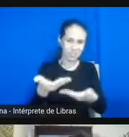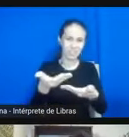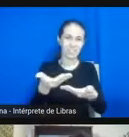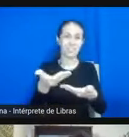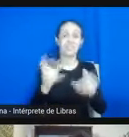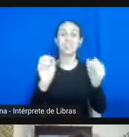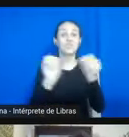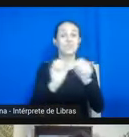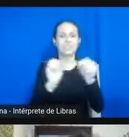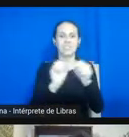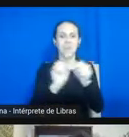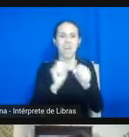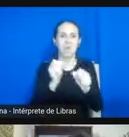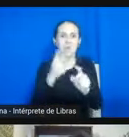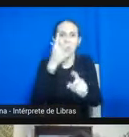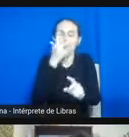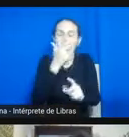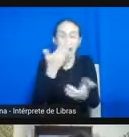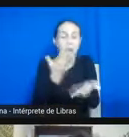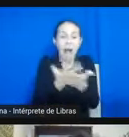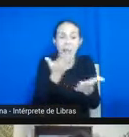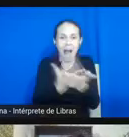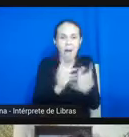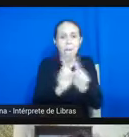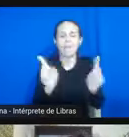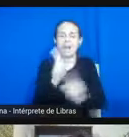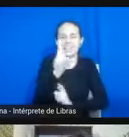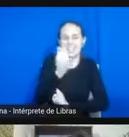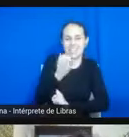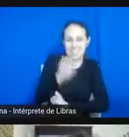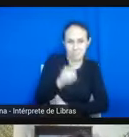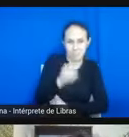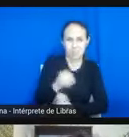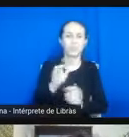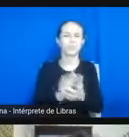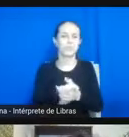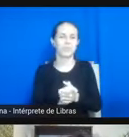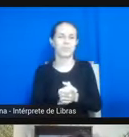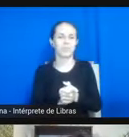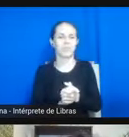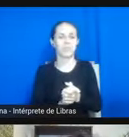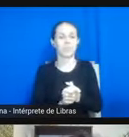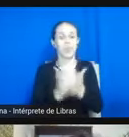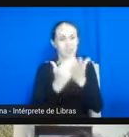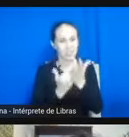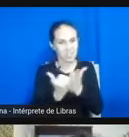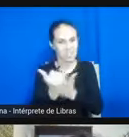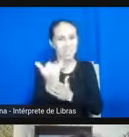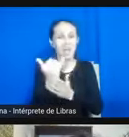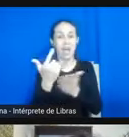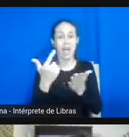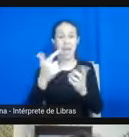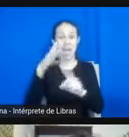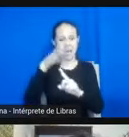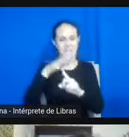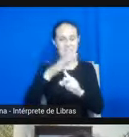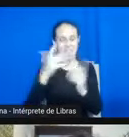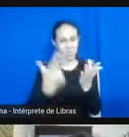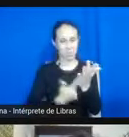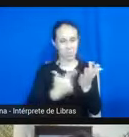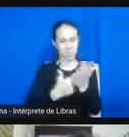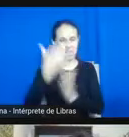em 15 minutos aqui e nas respostas também crescemos a feira do livro de Santa Maria e a pró-reitoria de